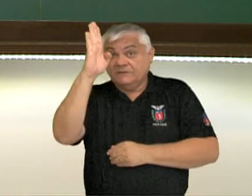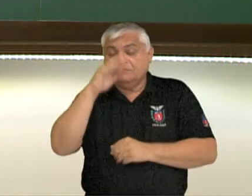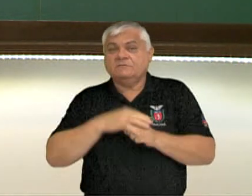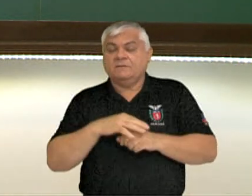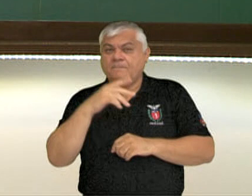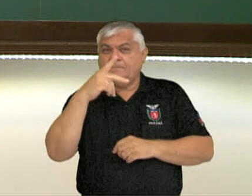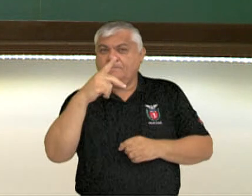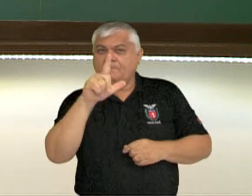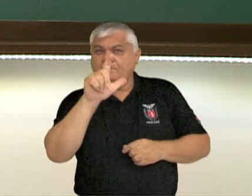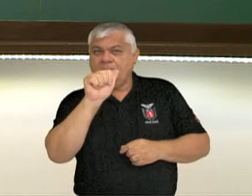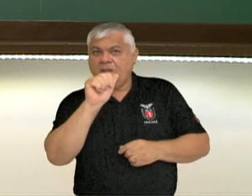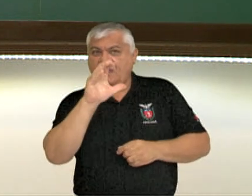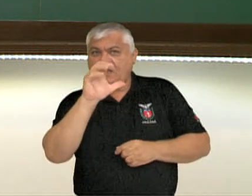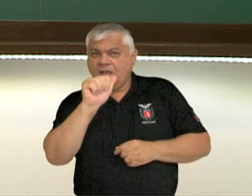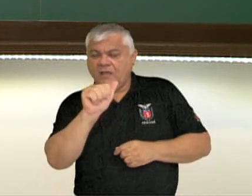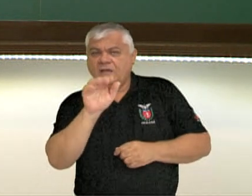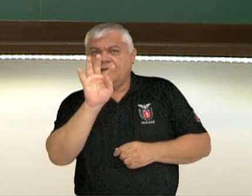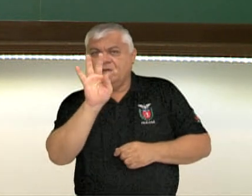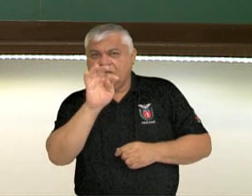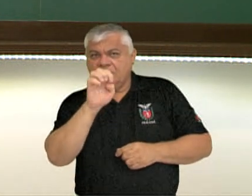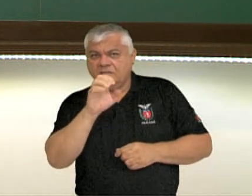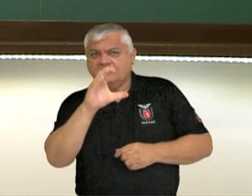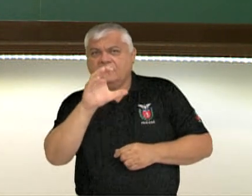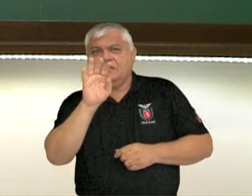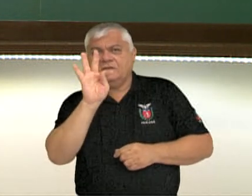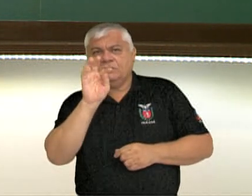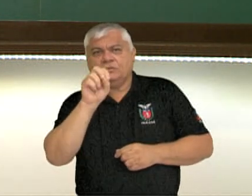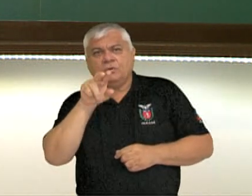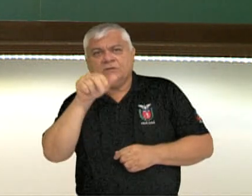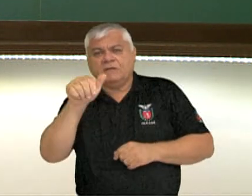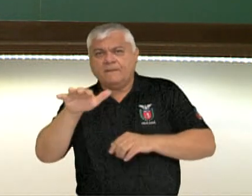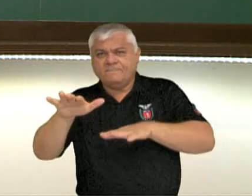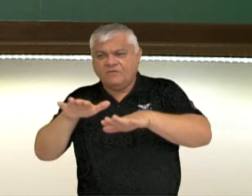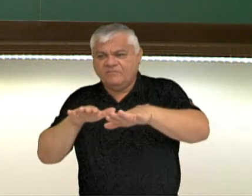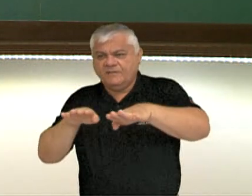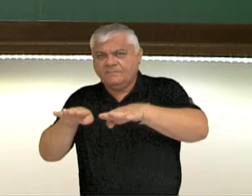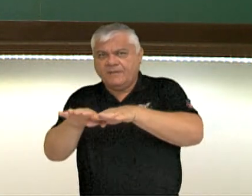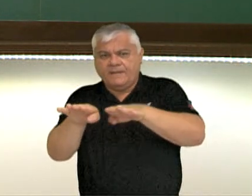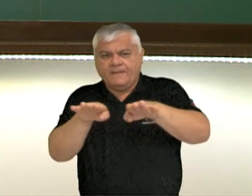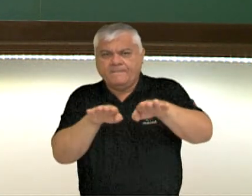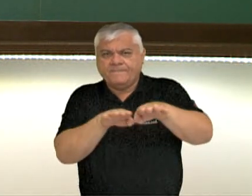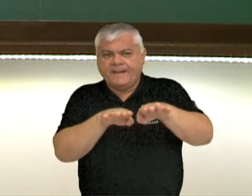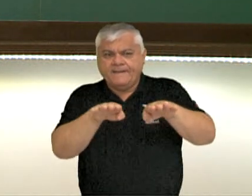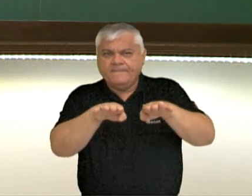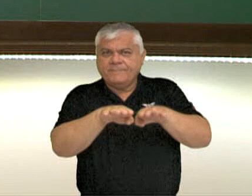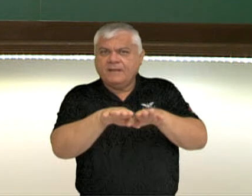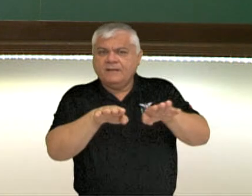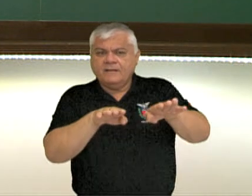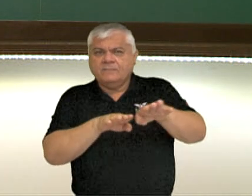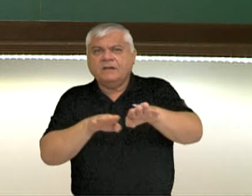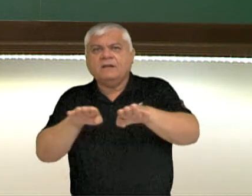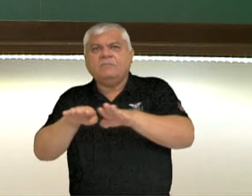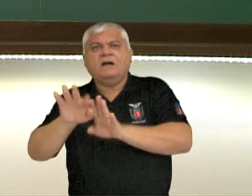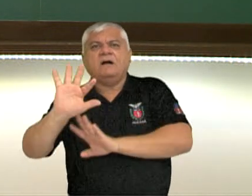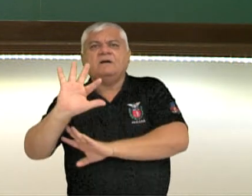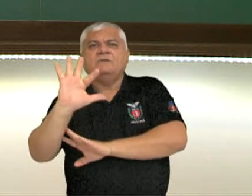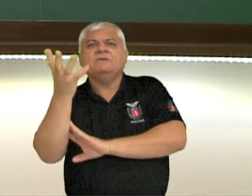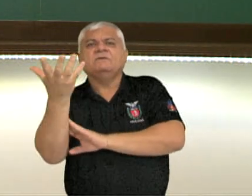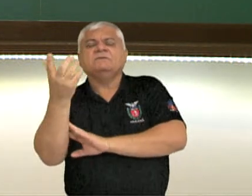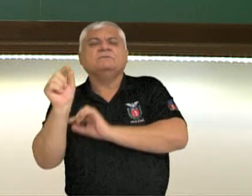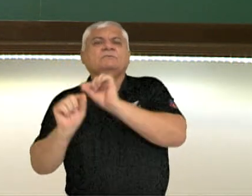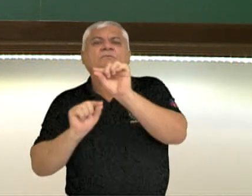tectônicas, os movimentos dessas placas e as consequências, como isso acontece e que